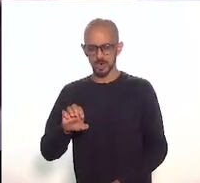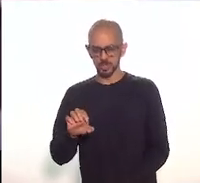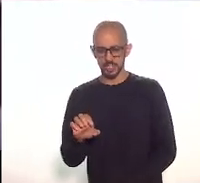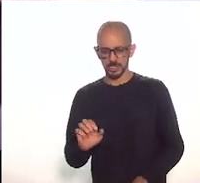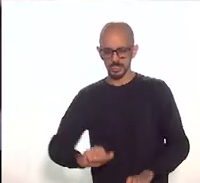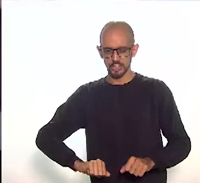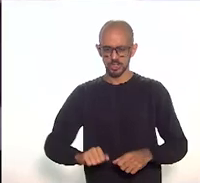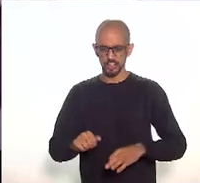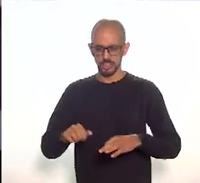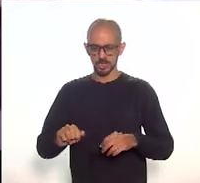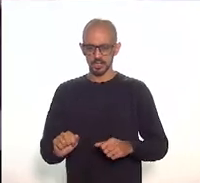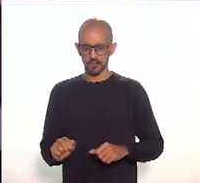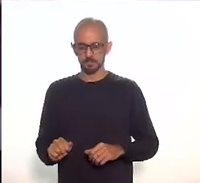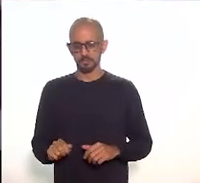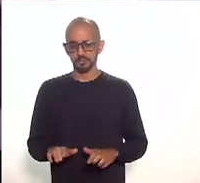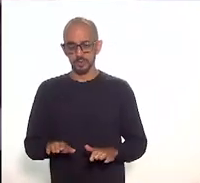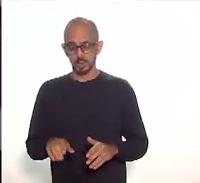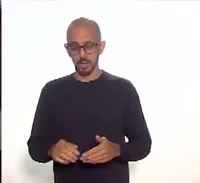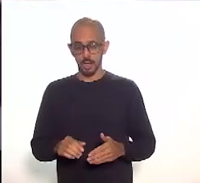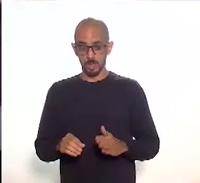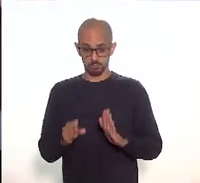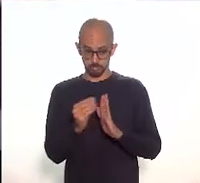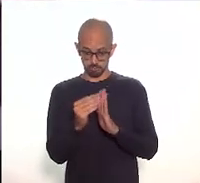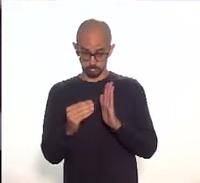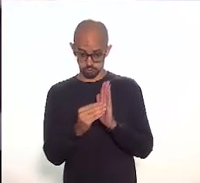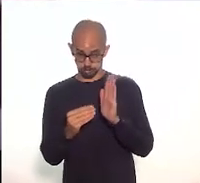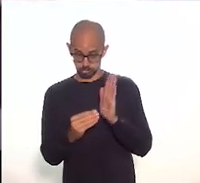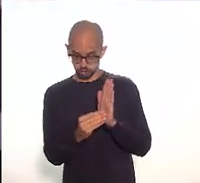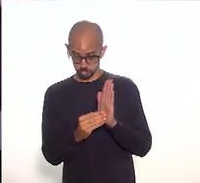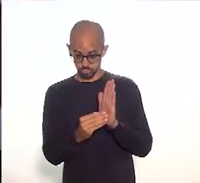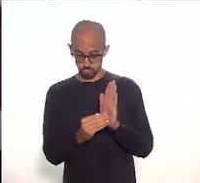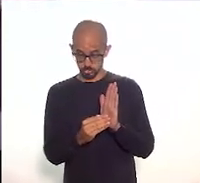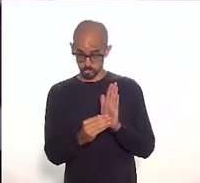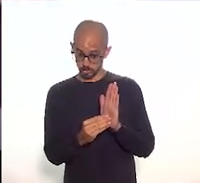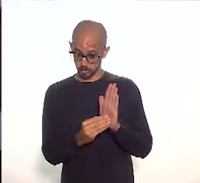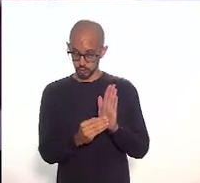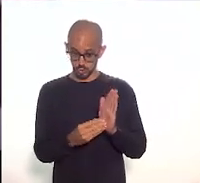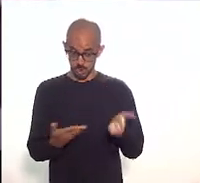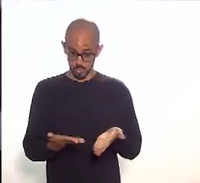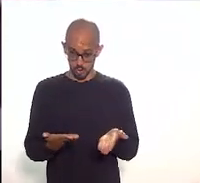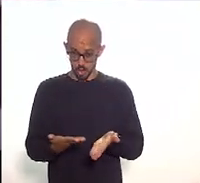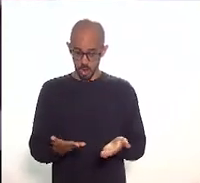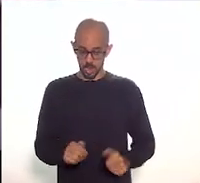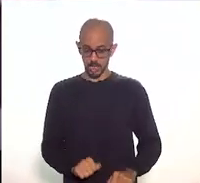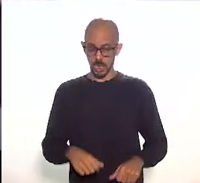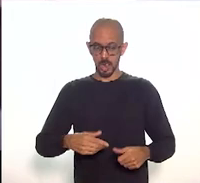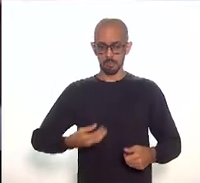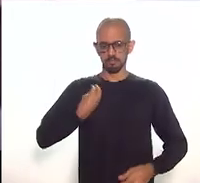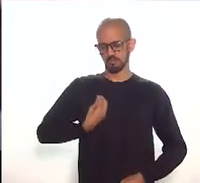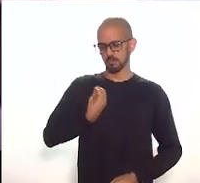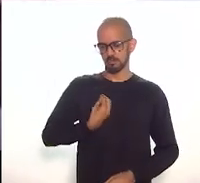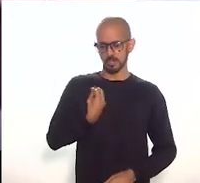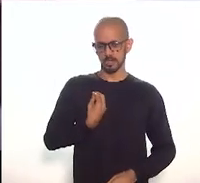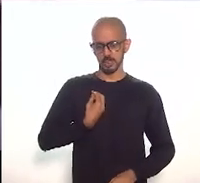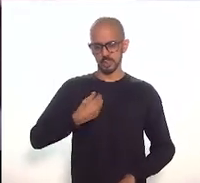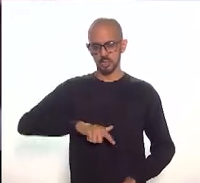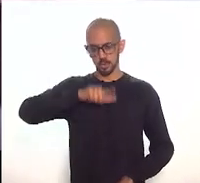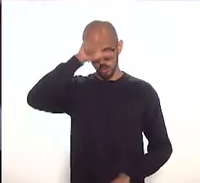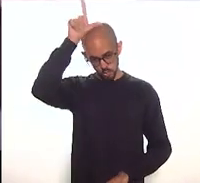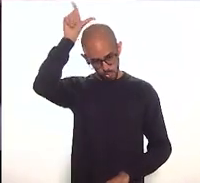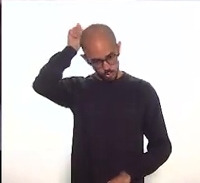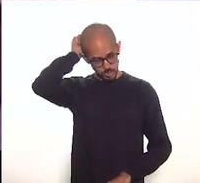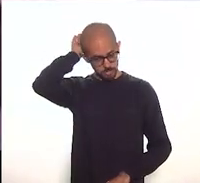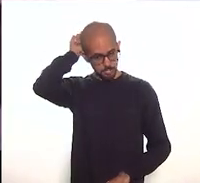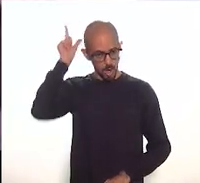interna. Registro a presença do deputado Luiz Paulo Corrêa da